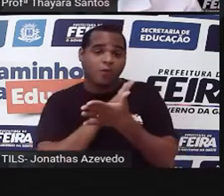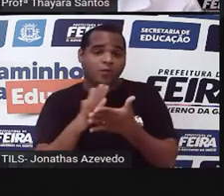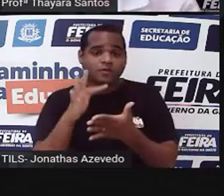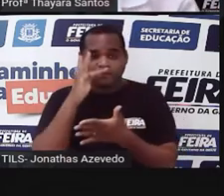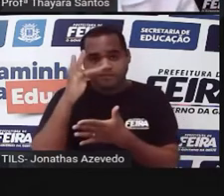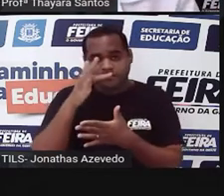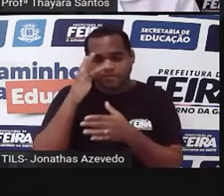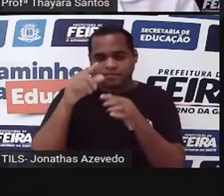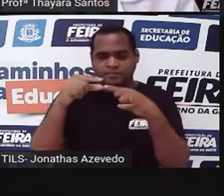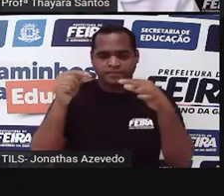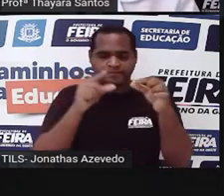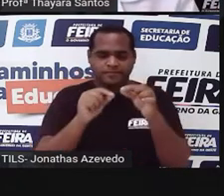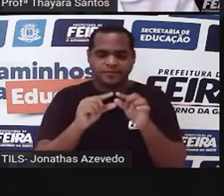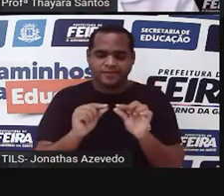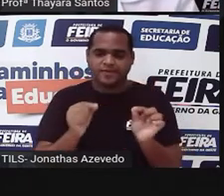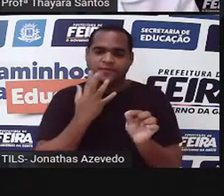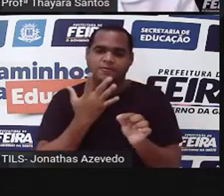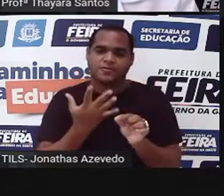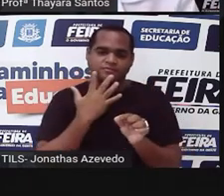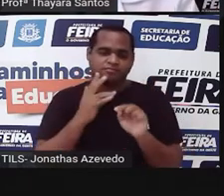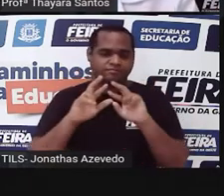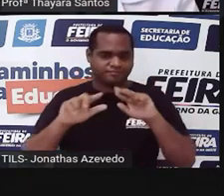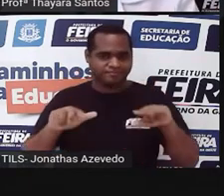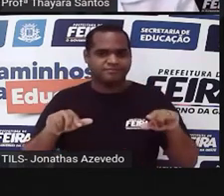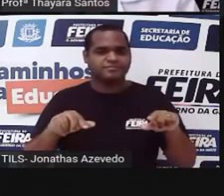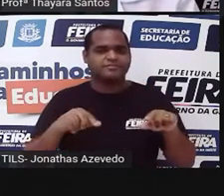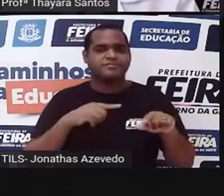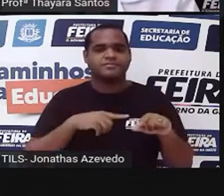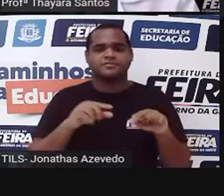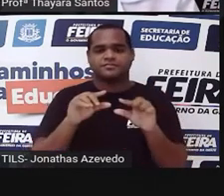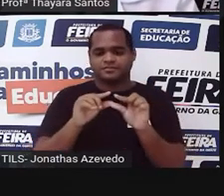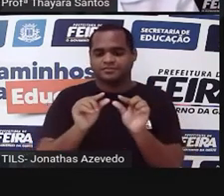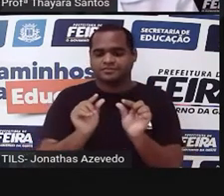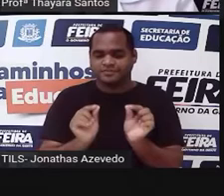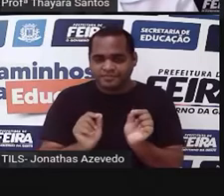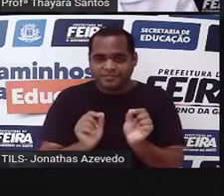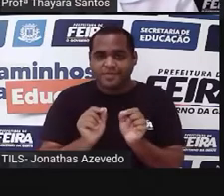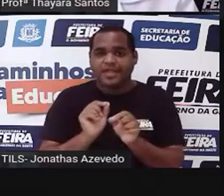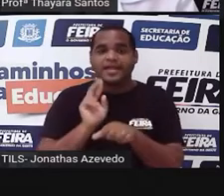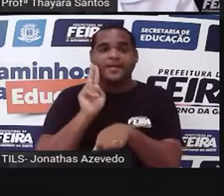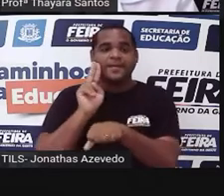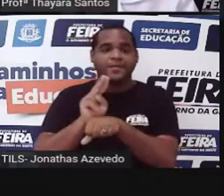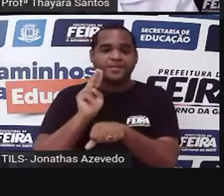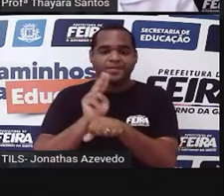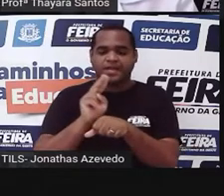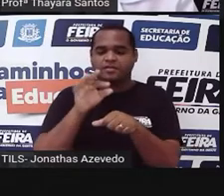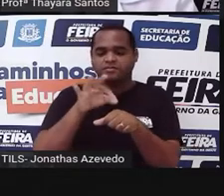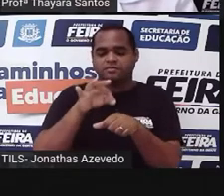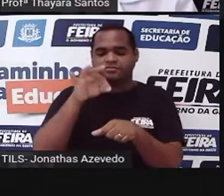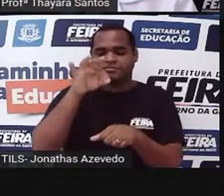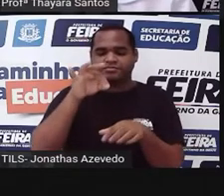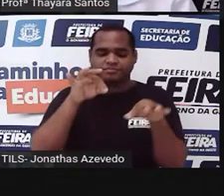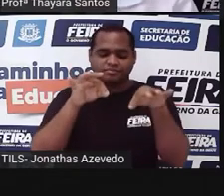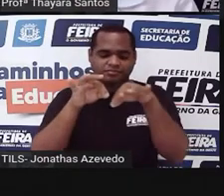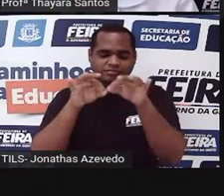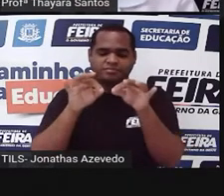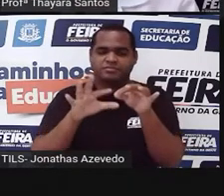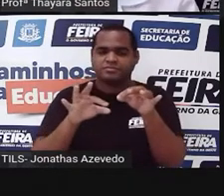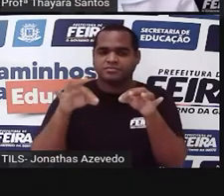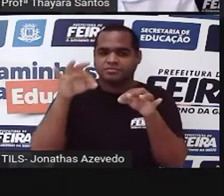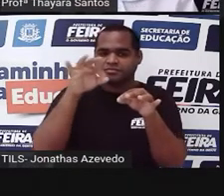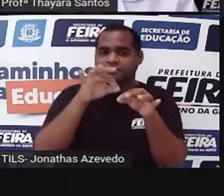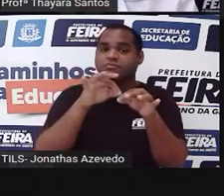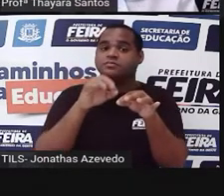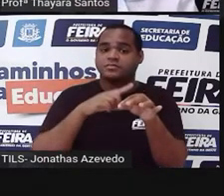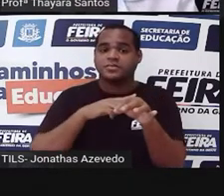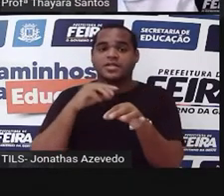cépalas coloridas. Essa cépala vai estar aqui, ó, protegendo o ovário da planta, no caso, se